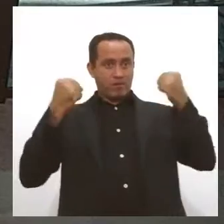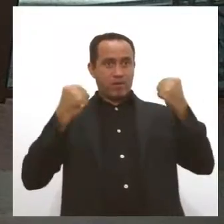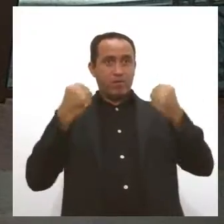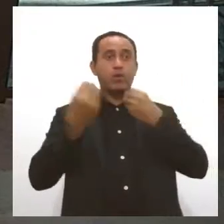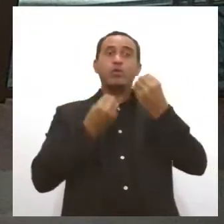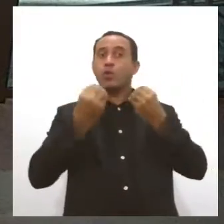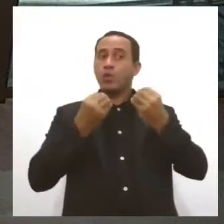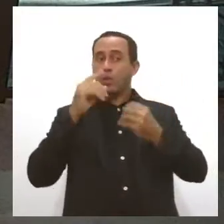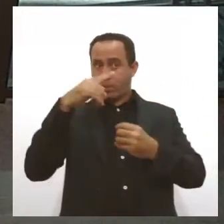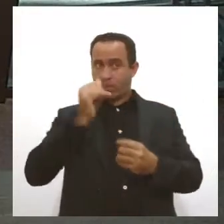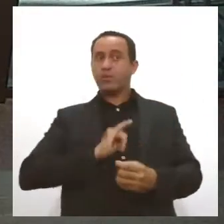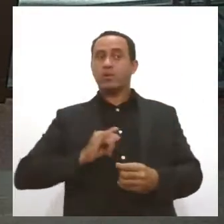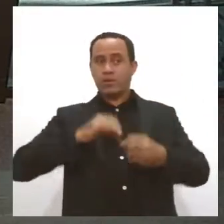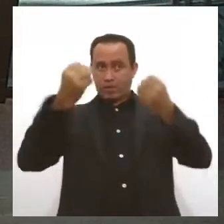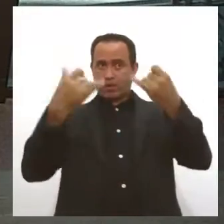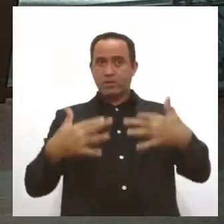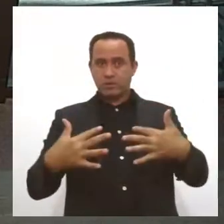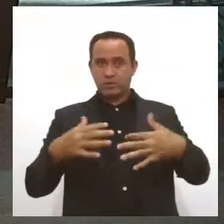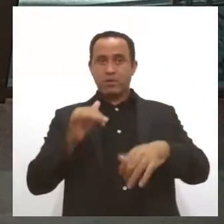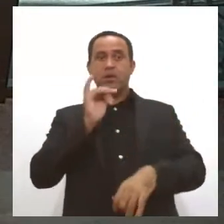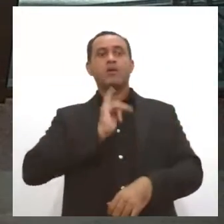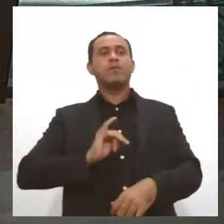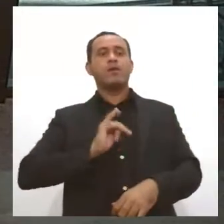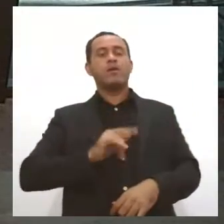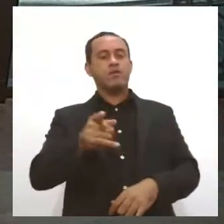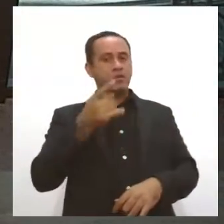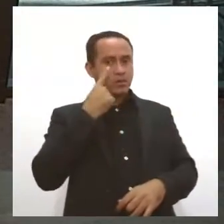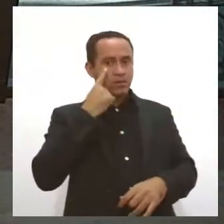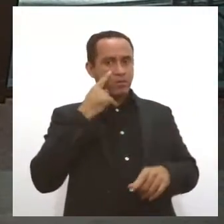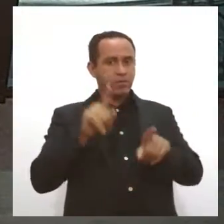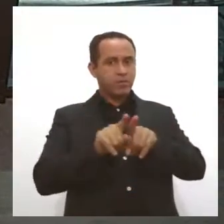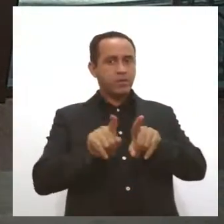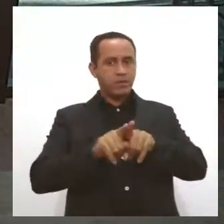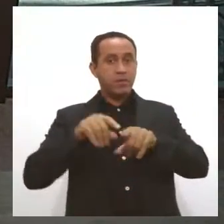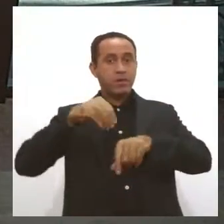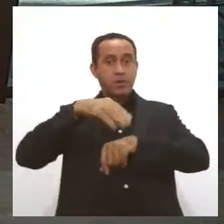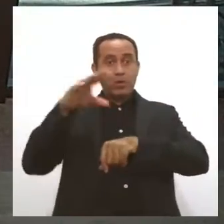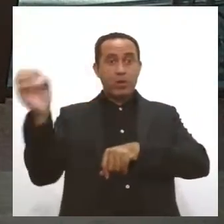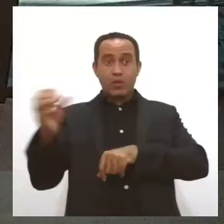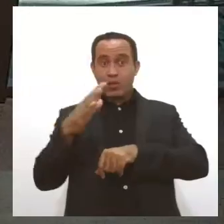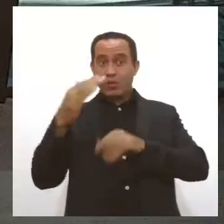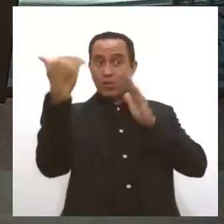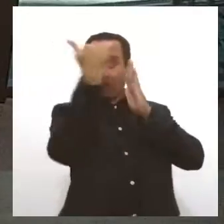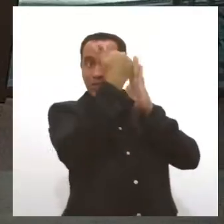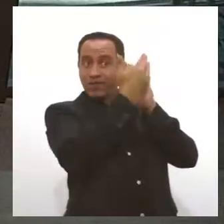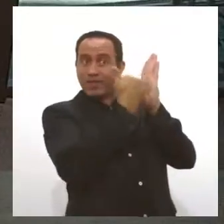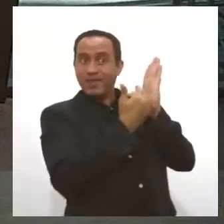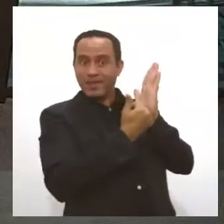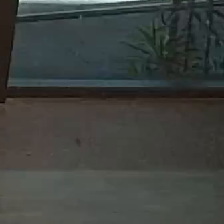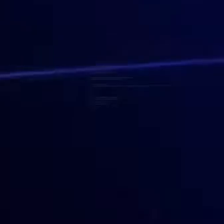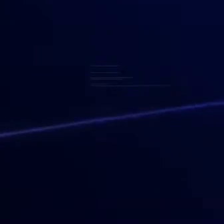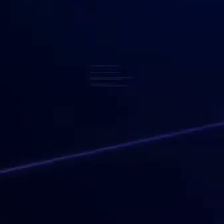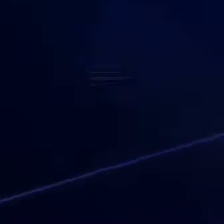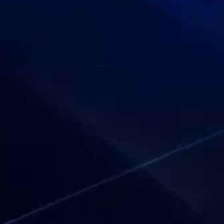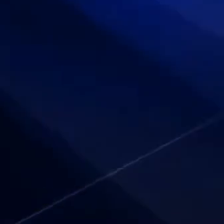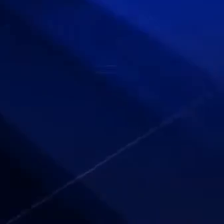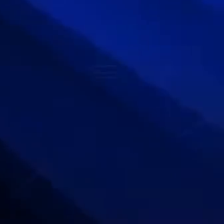para o próximo bloco. Mas agora, no intervalo, você confere o que vem de novidade na TV Alese, agora no mês de março.